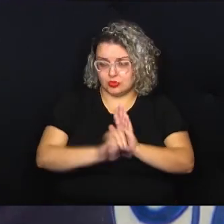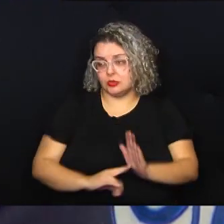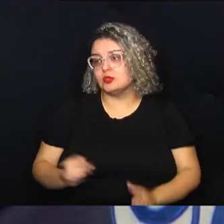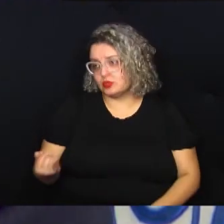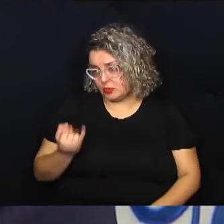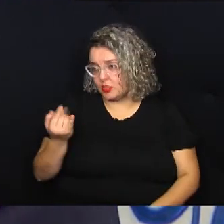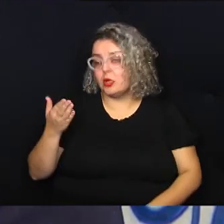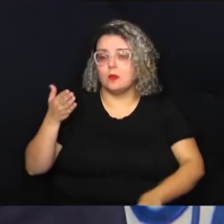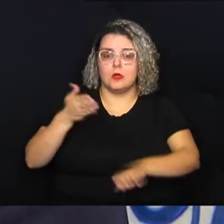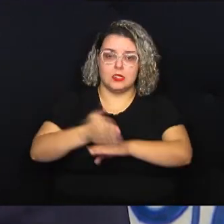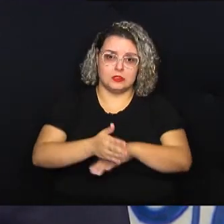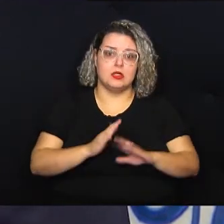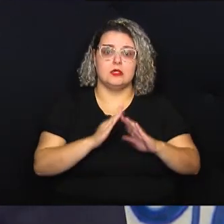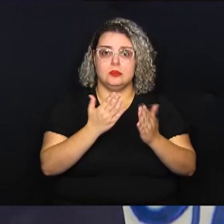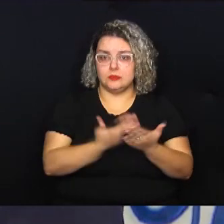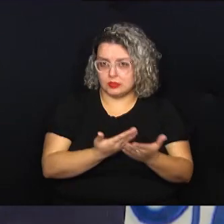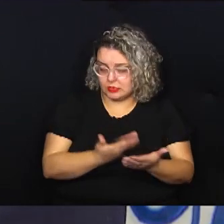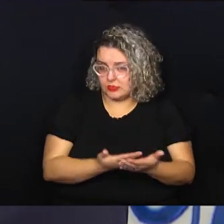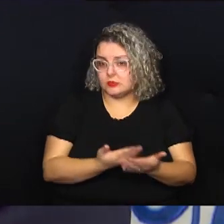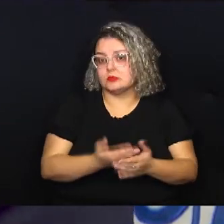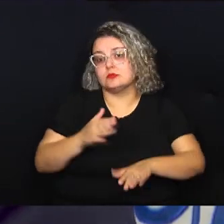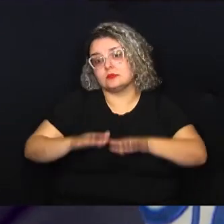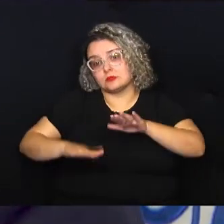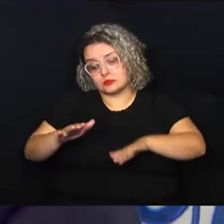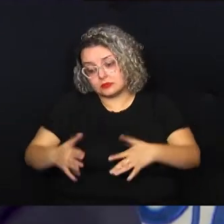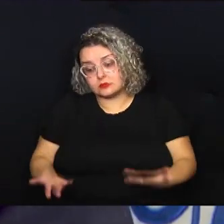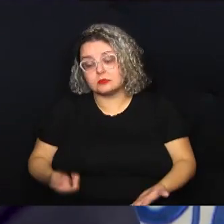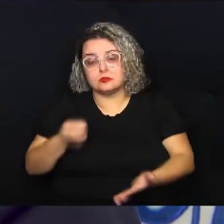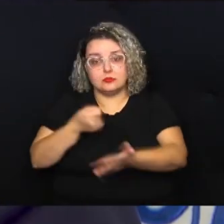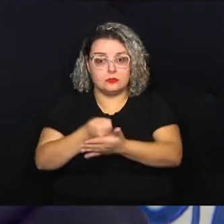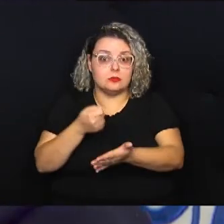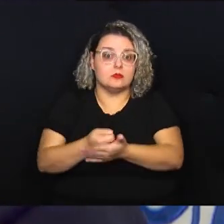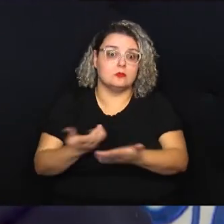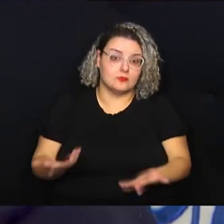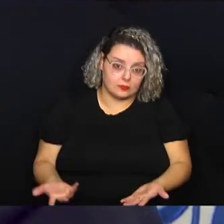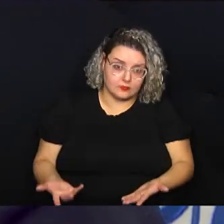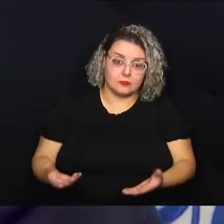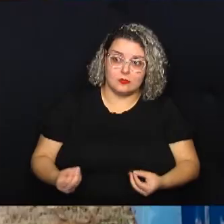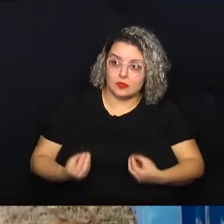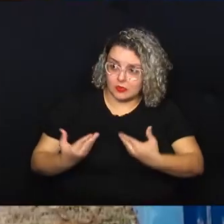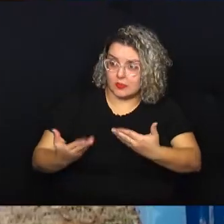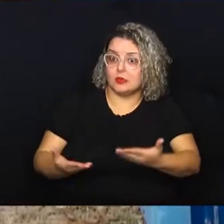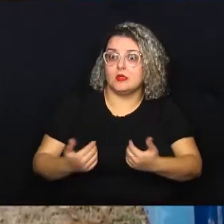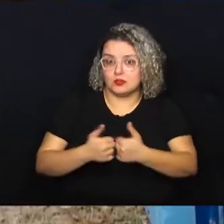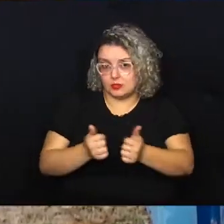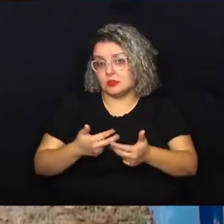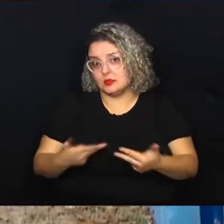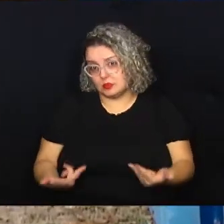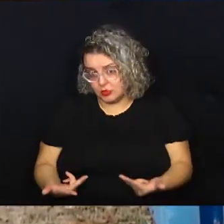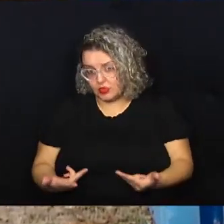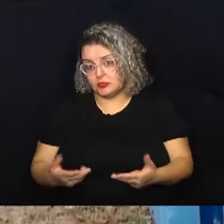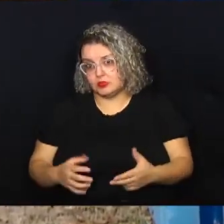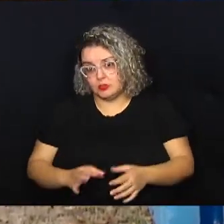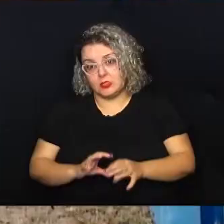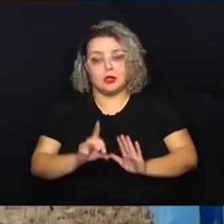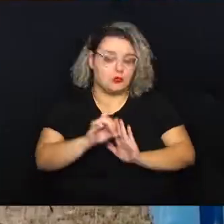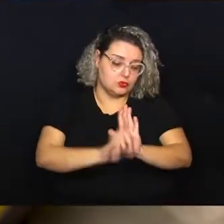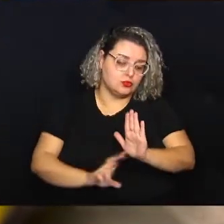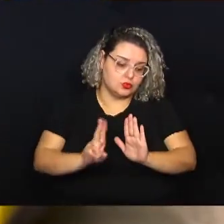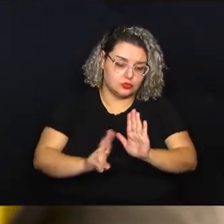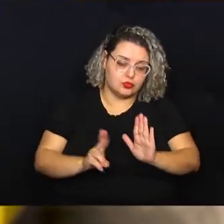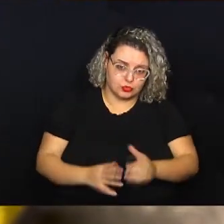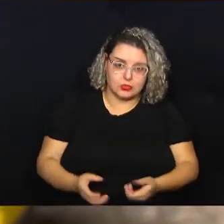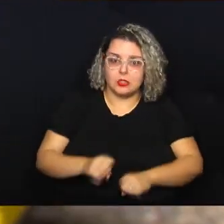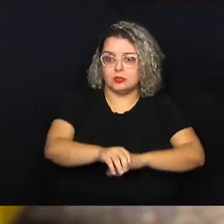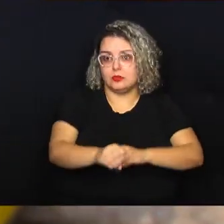de acesso à educação e que muitas vezes precisa ser garantido a partir também do oferecimento do transporte. De acordo com a Prefeitura, uma das